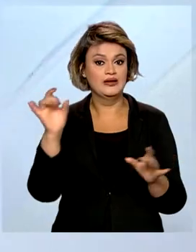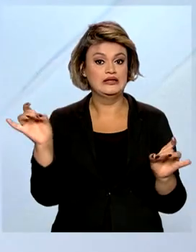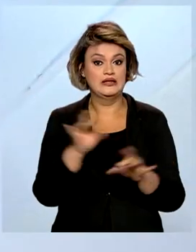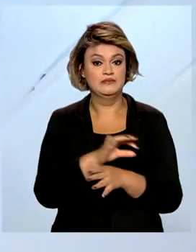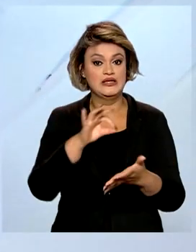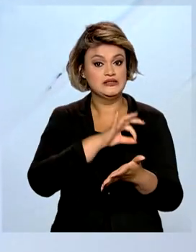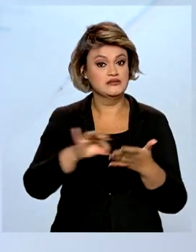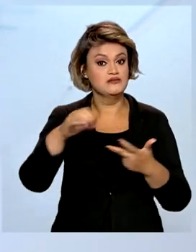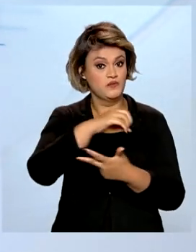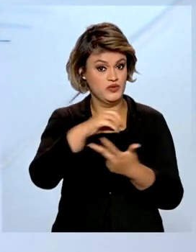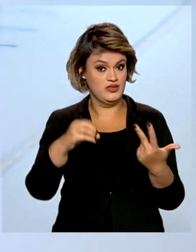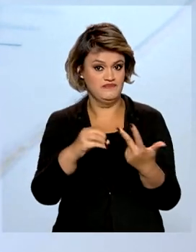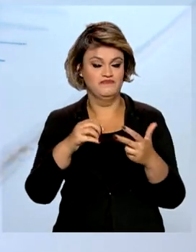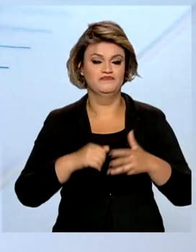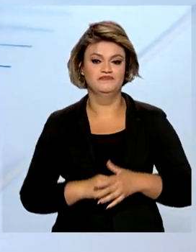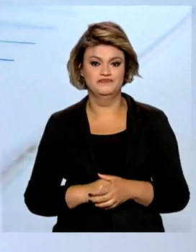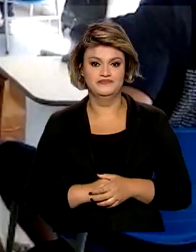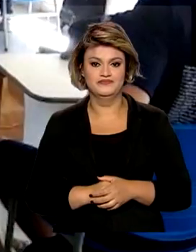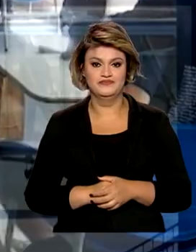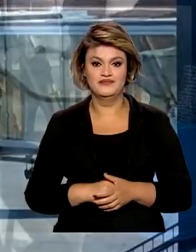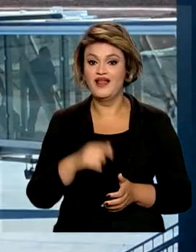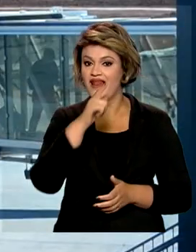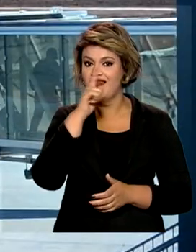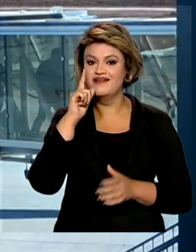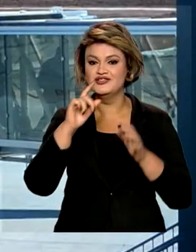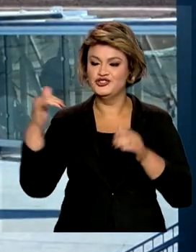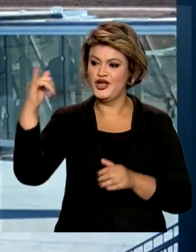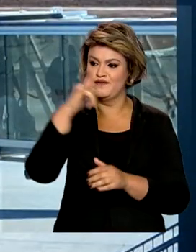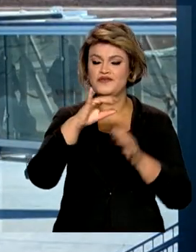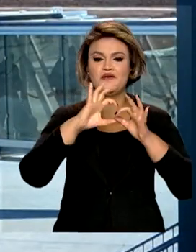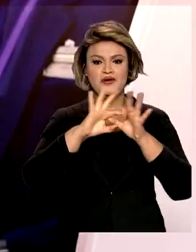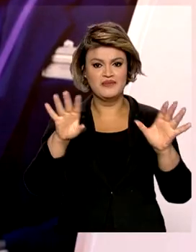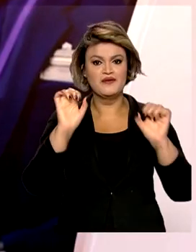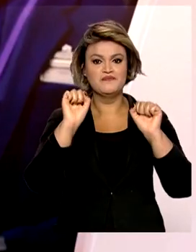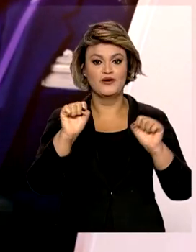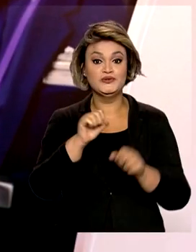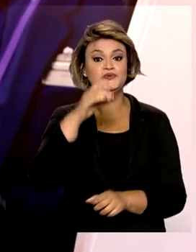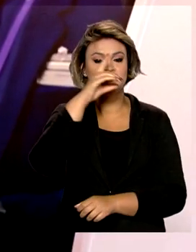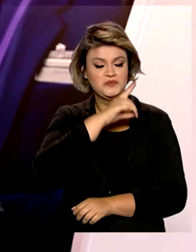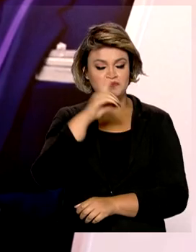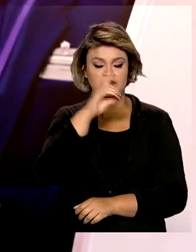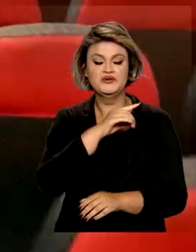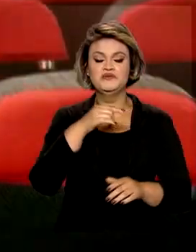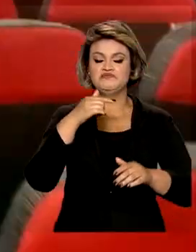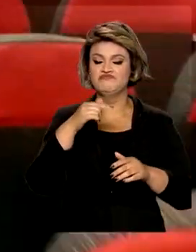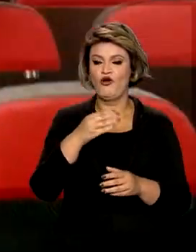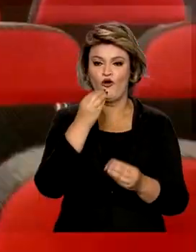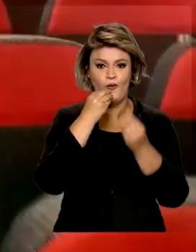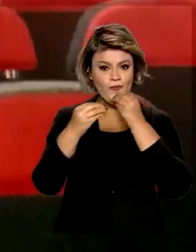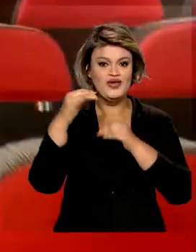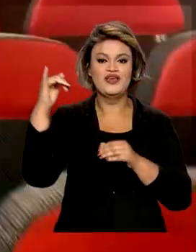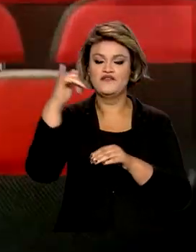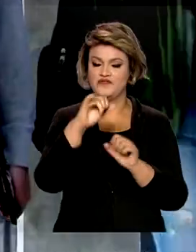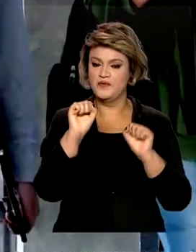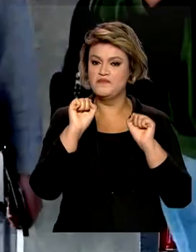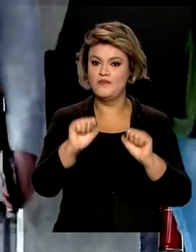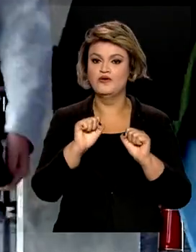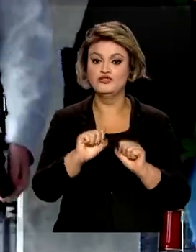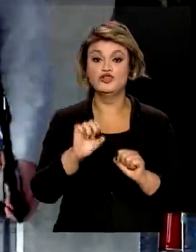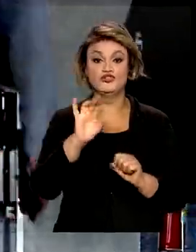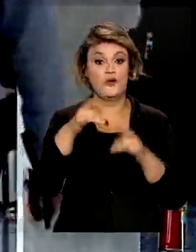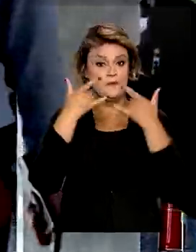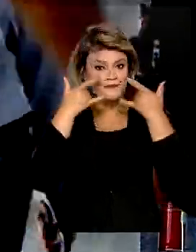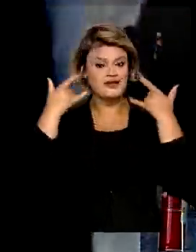inscrições para o Enem. Lanche liberado. A partir de domingo, o serviço de bordo em aviões volta a ser